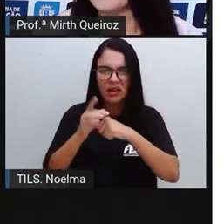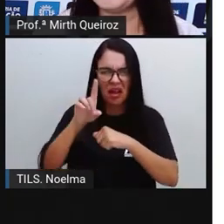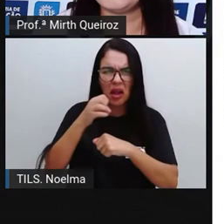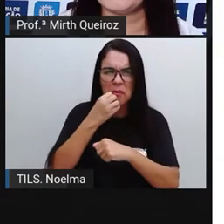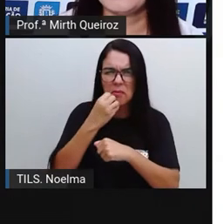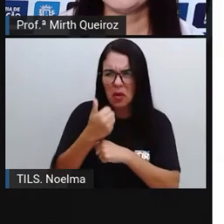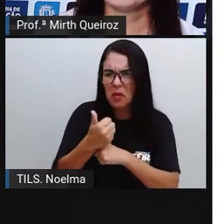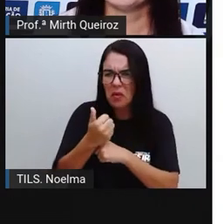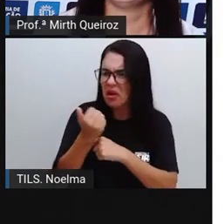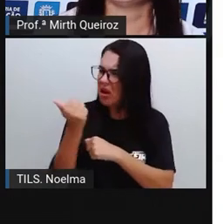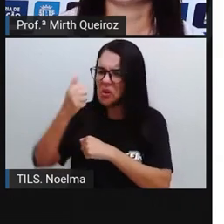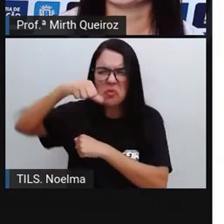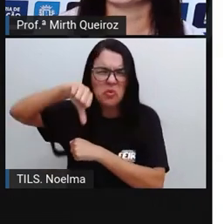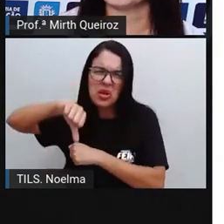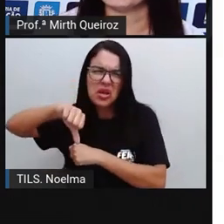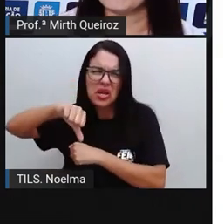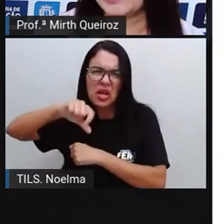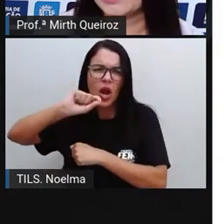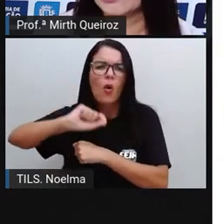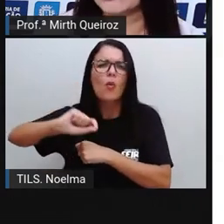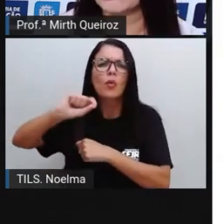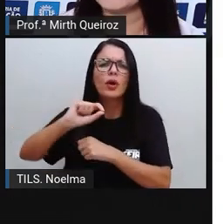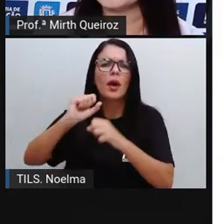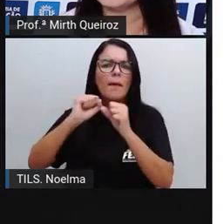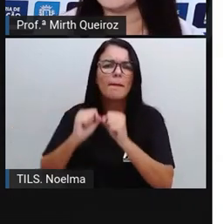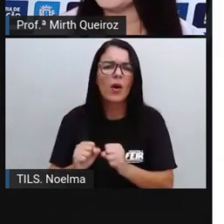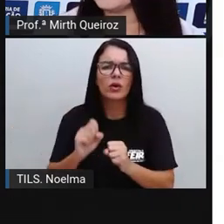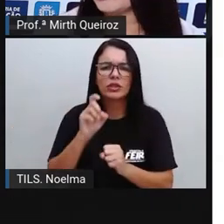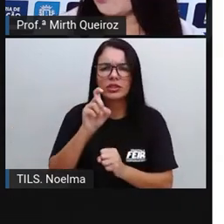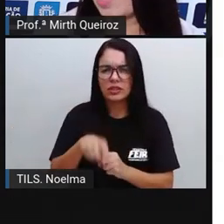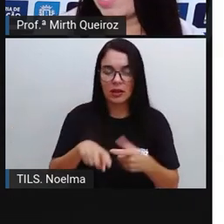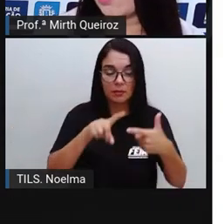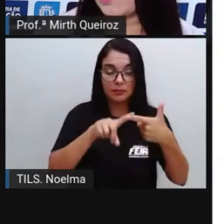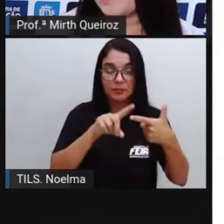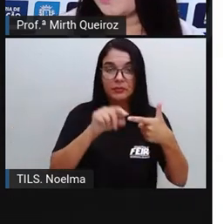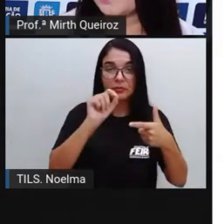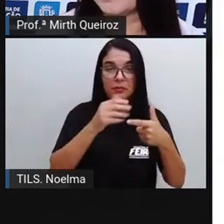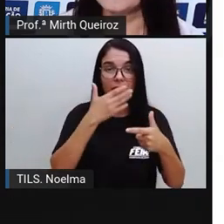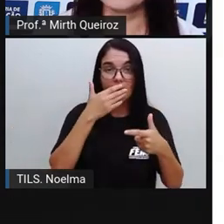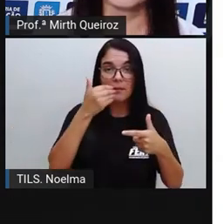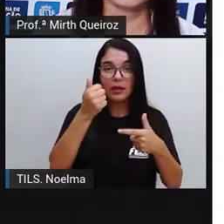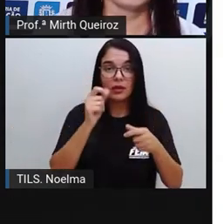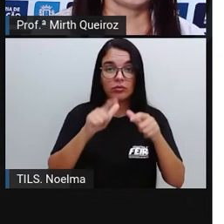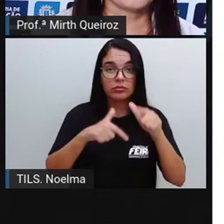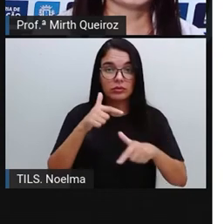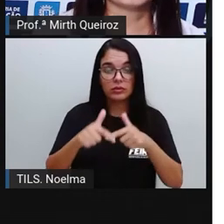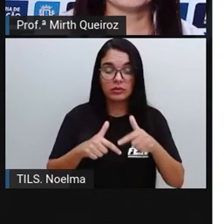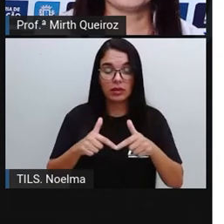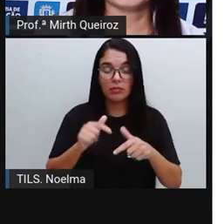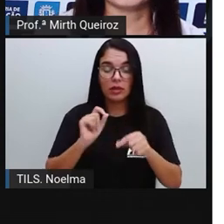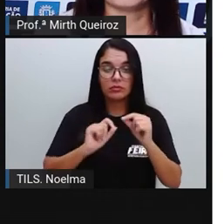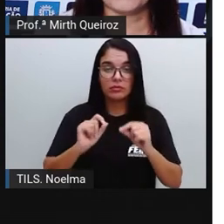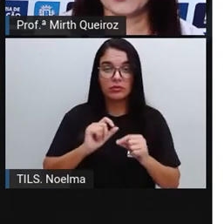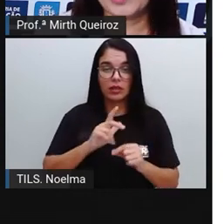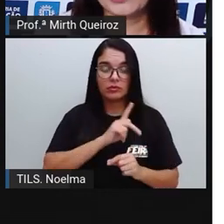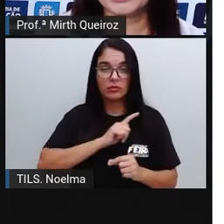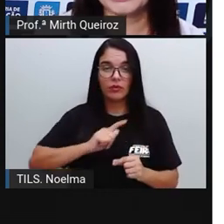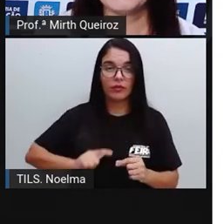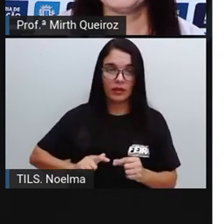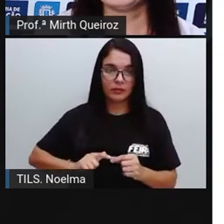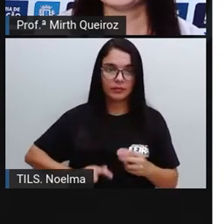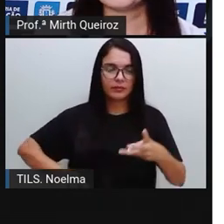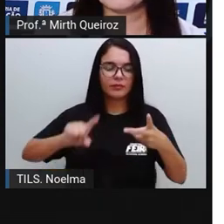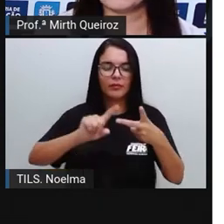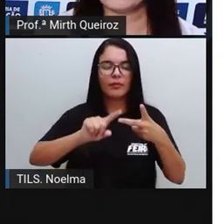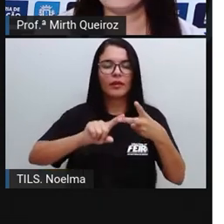É ruim Em que melhorias Podem ser feitas Nos serviços públicos Nos seu bairro Quais serviços públicos